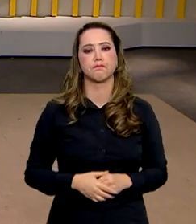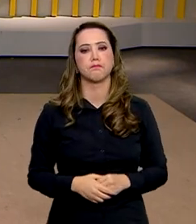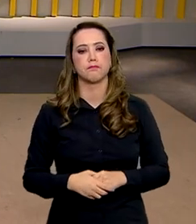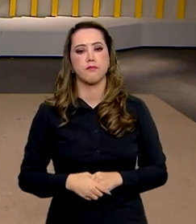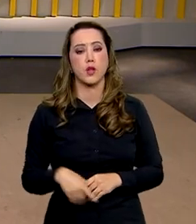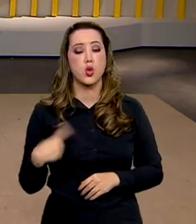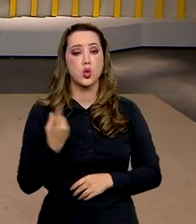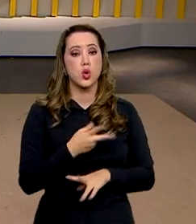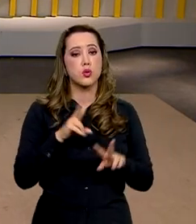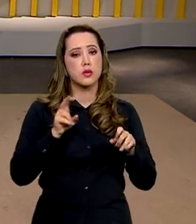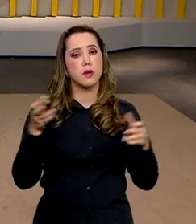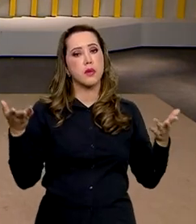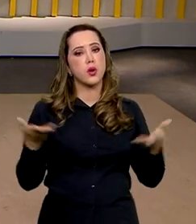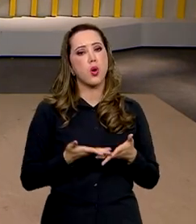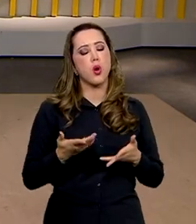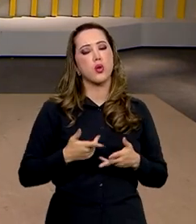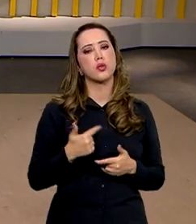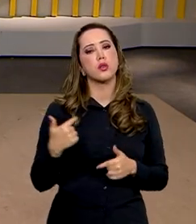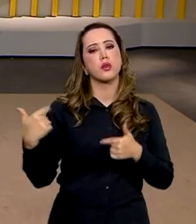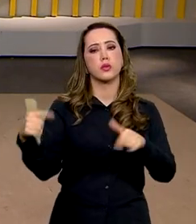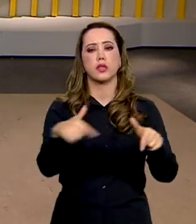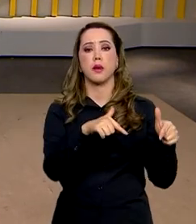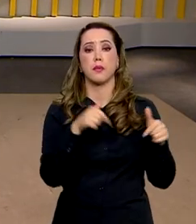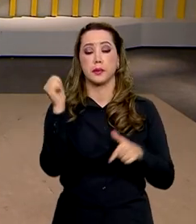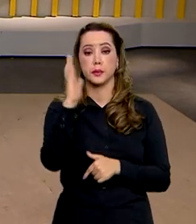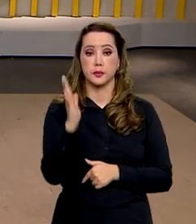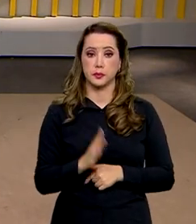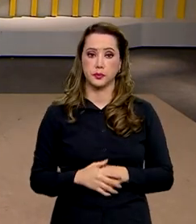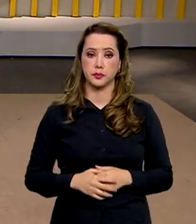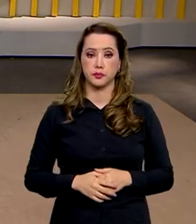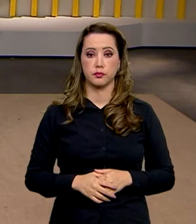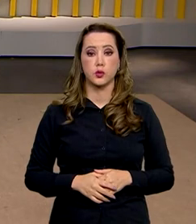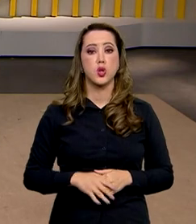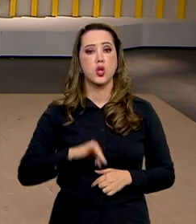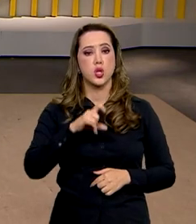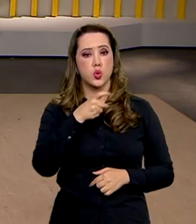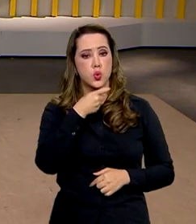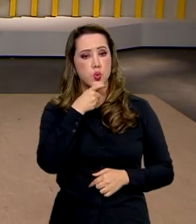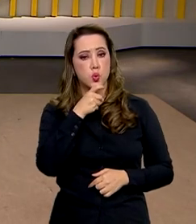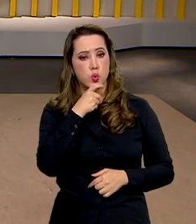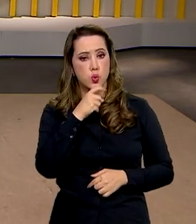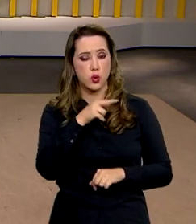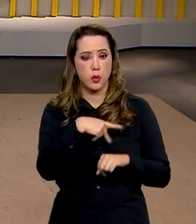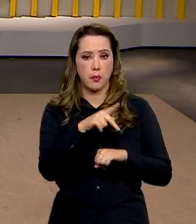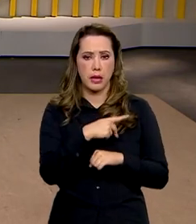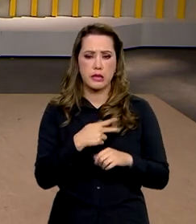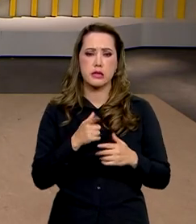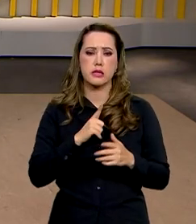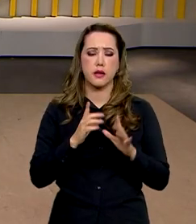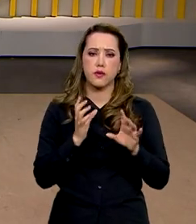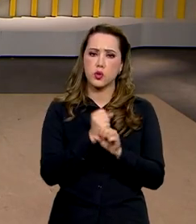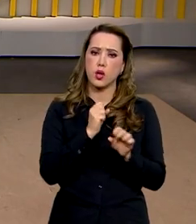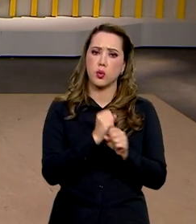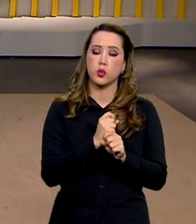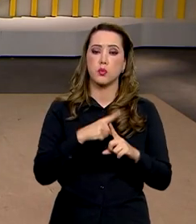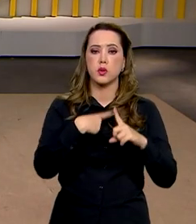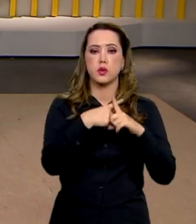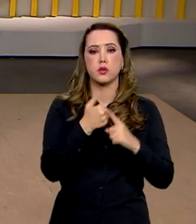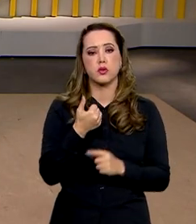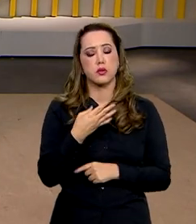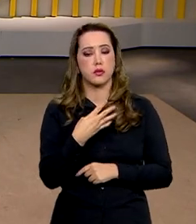Nosso assunto agora é o mercado de trabalho do Brasil. Em julho, o país registrou um saldo positivo de quase